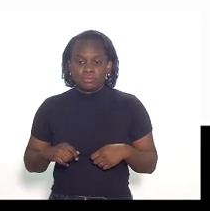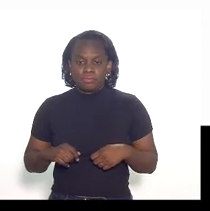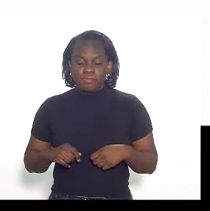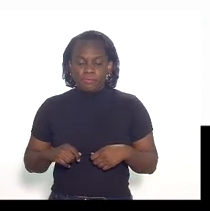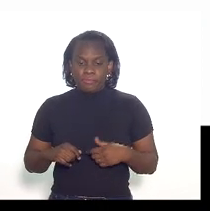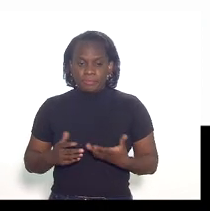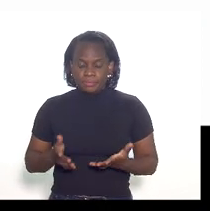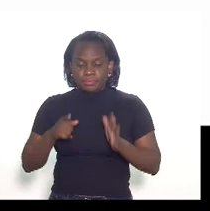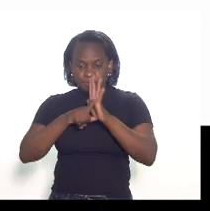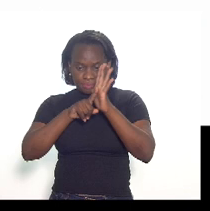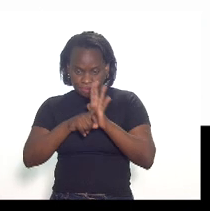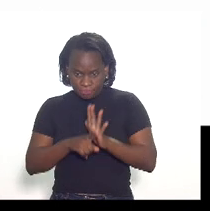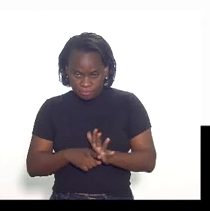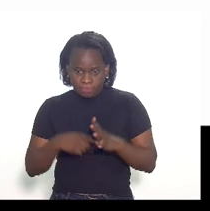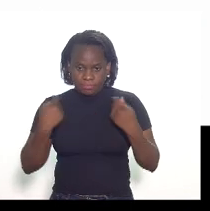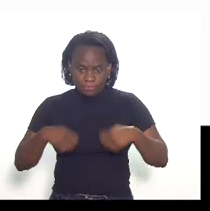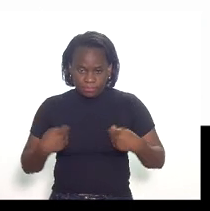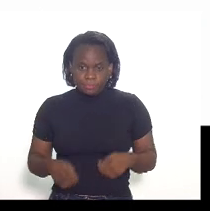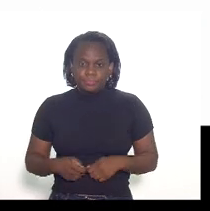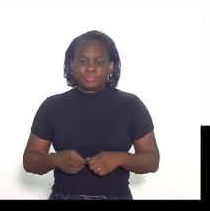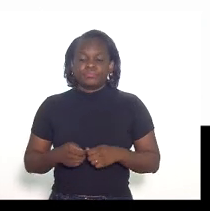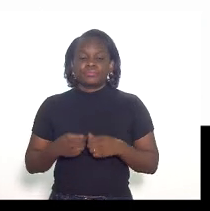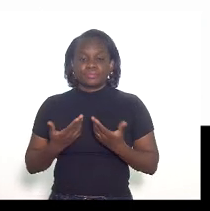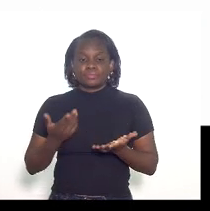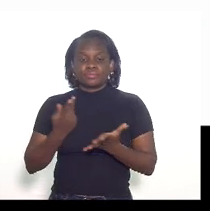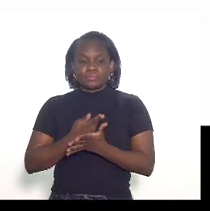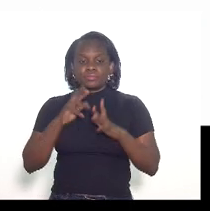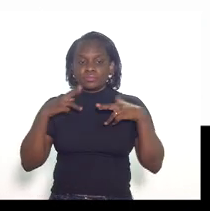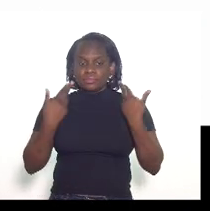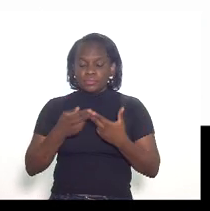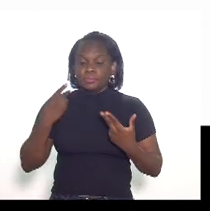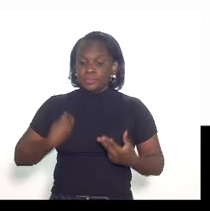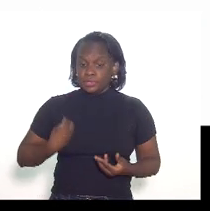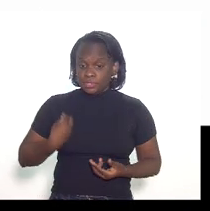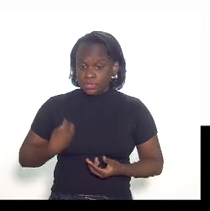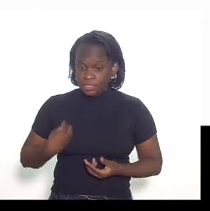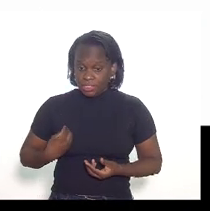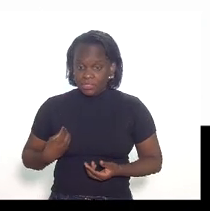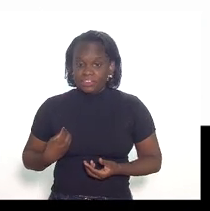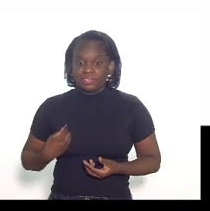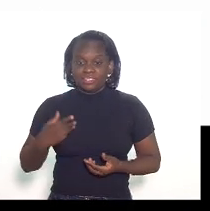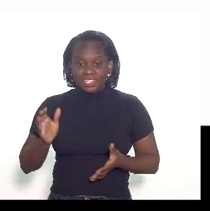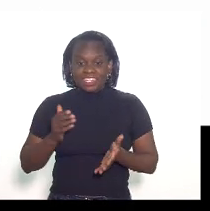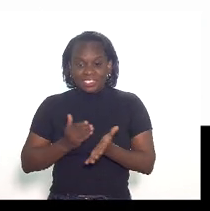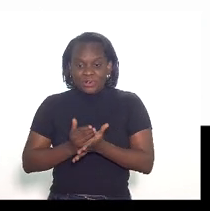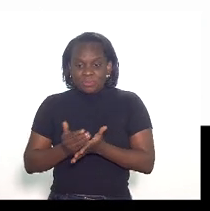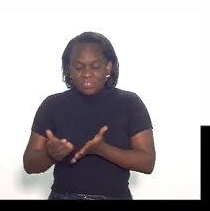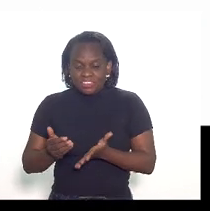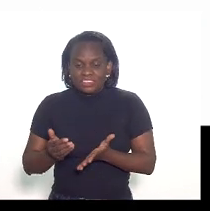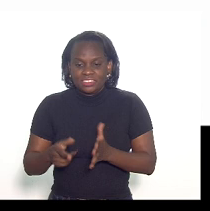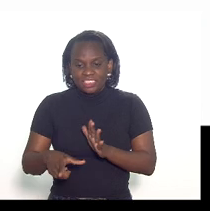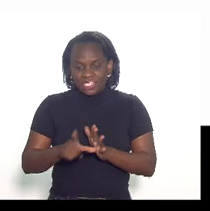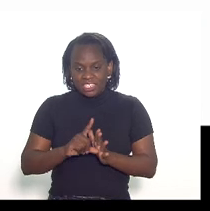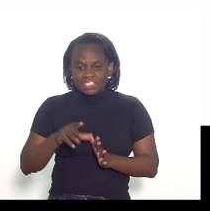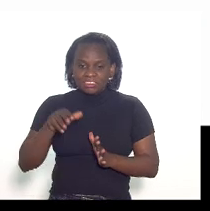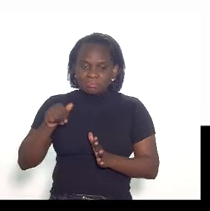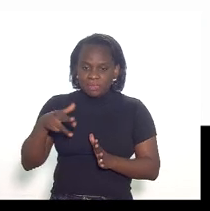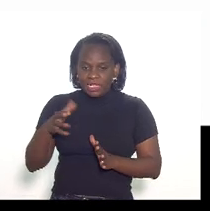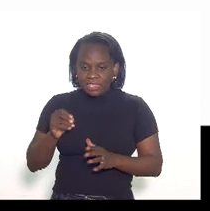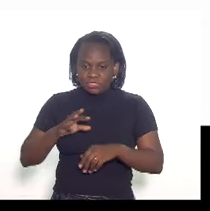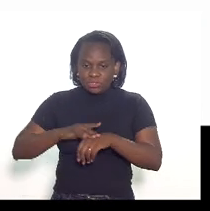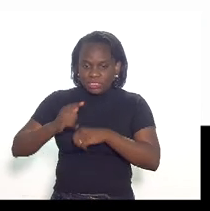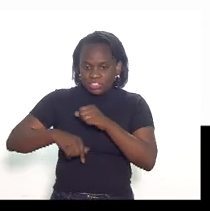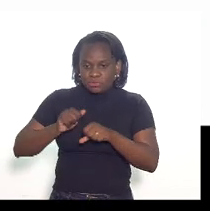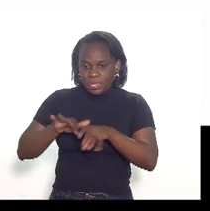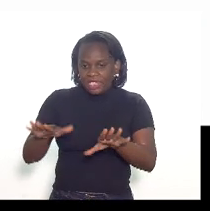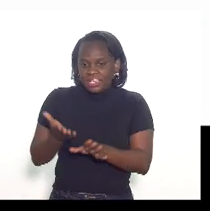para fiscalizar isso ocorreu em uma reunião presencial foi logo nas vésperas ali de março da pandemia